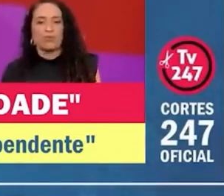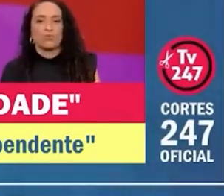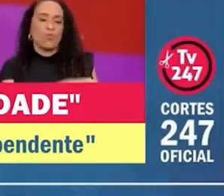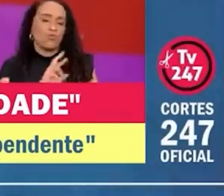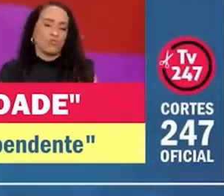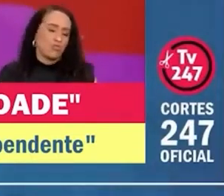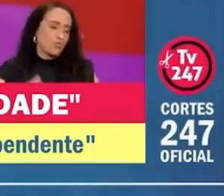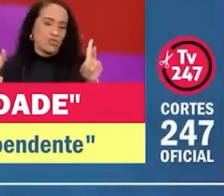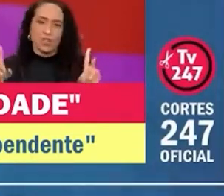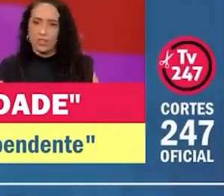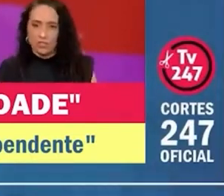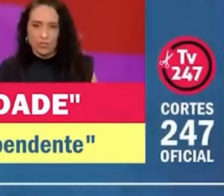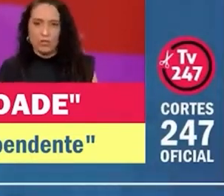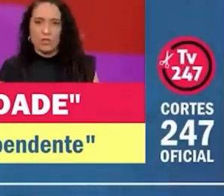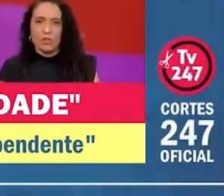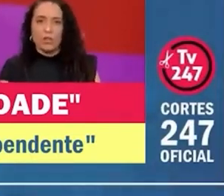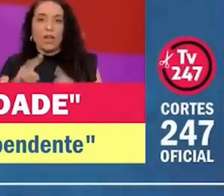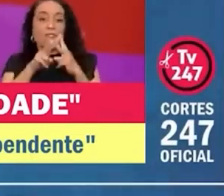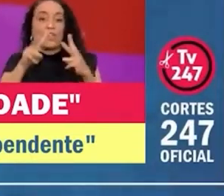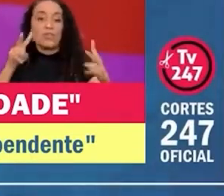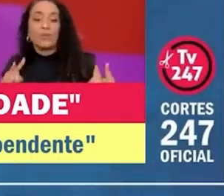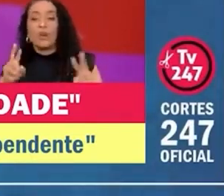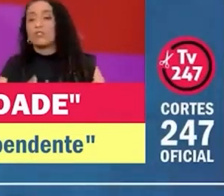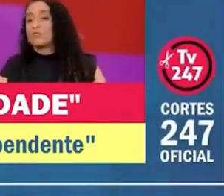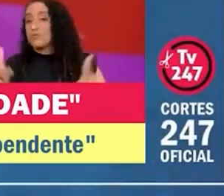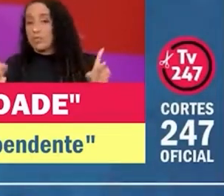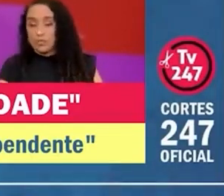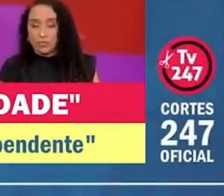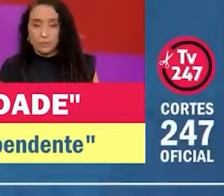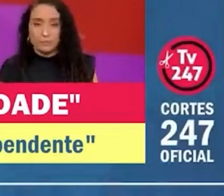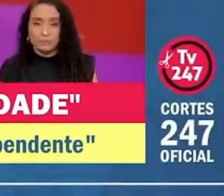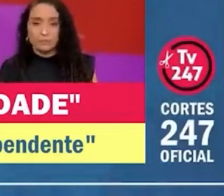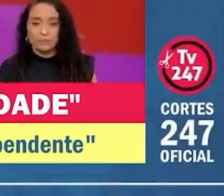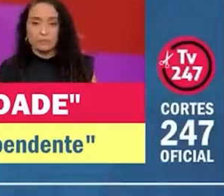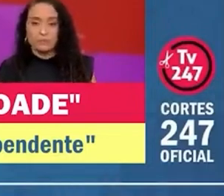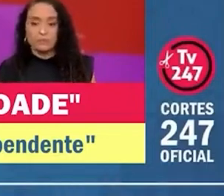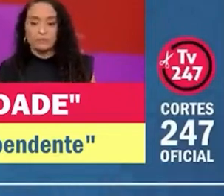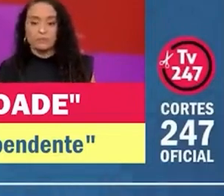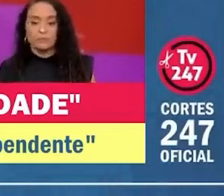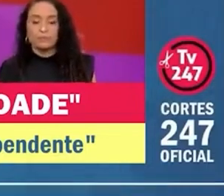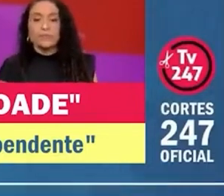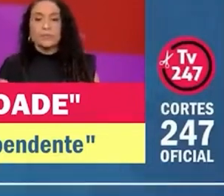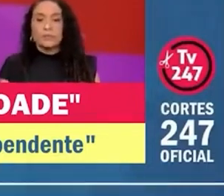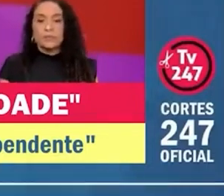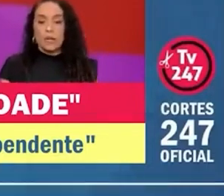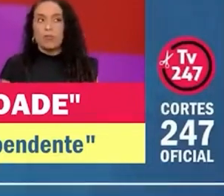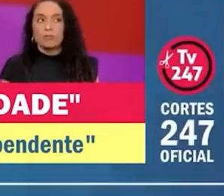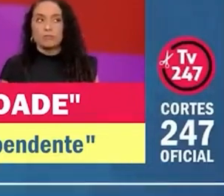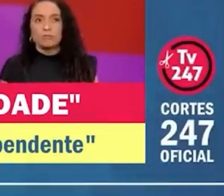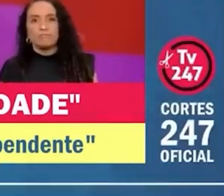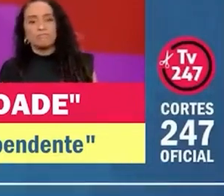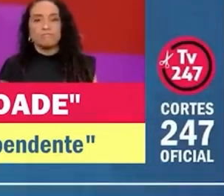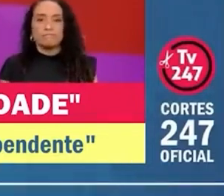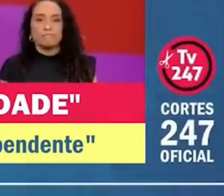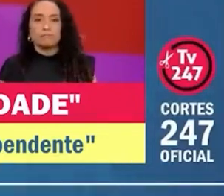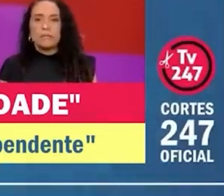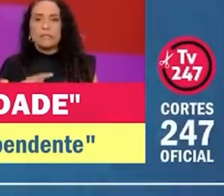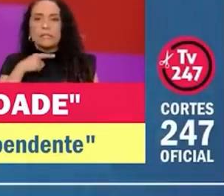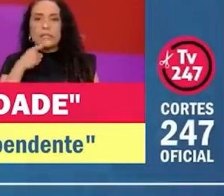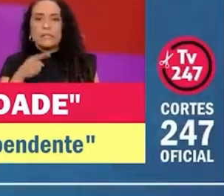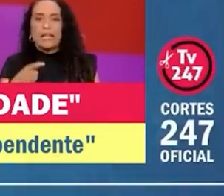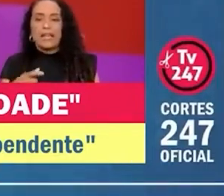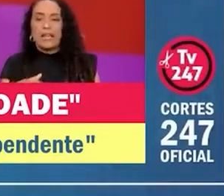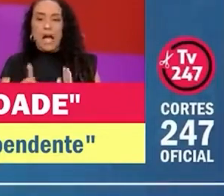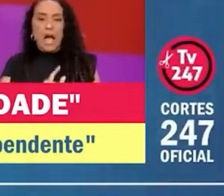uma outra coisa. O mundo virtual é outra coisa. E, em certa medida, ninguém estava